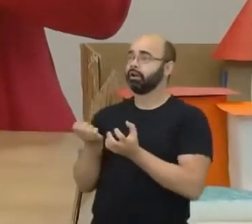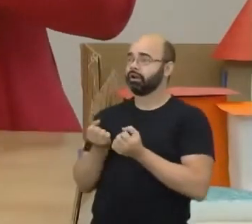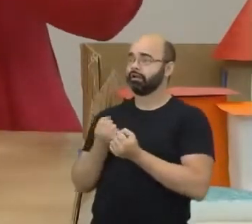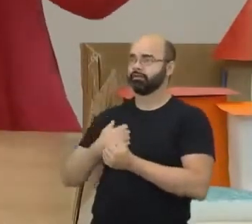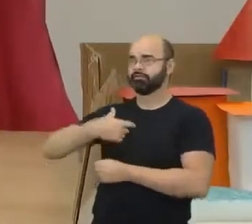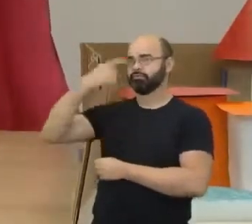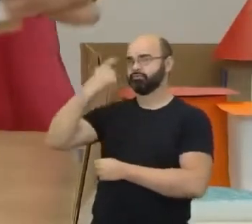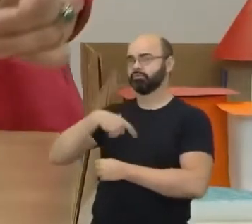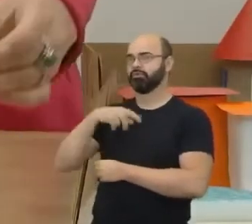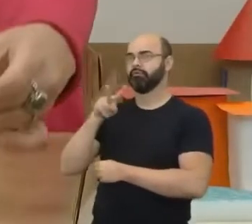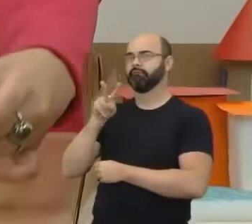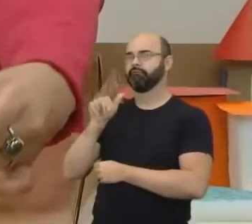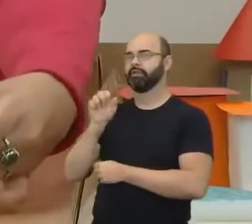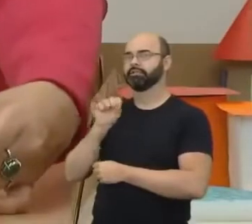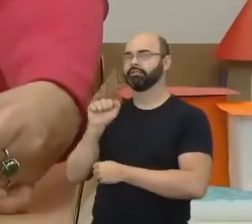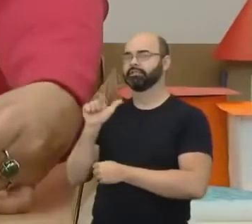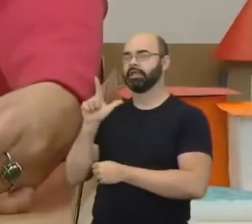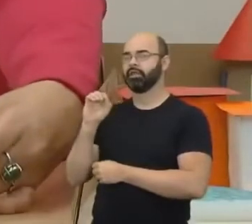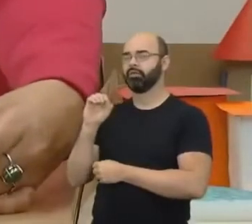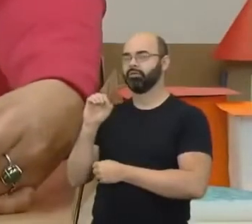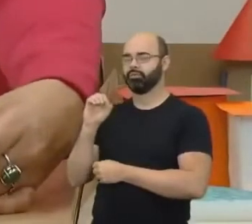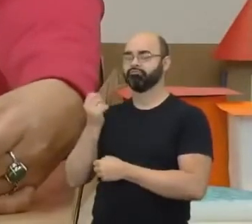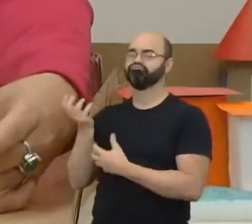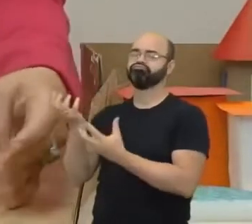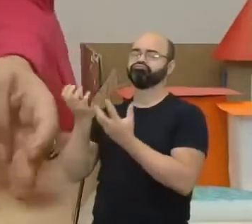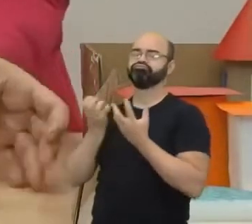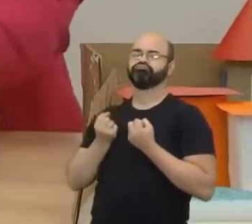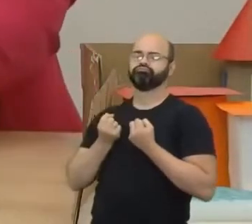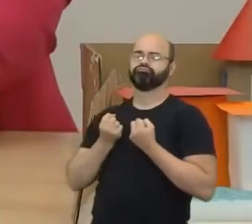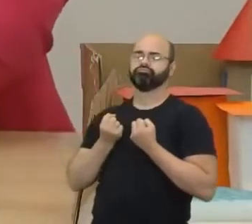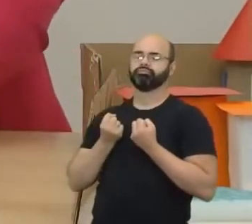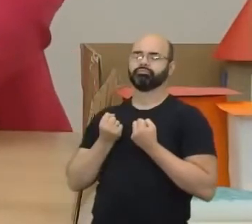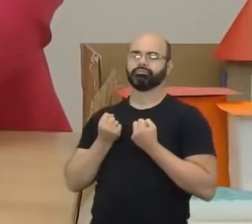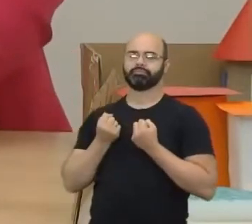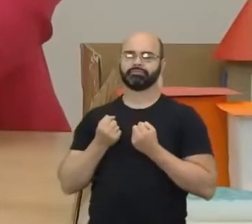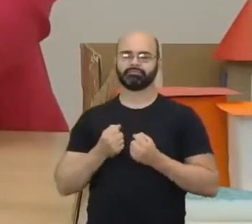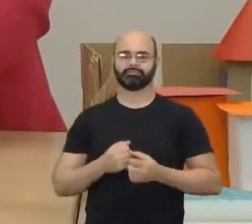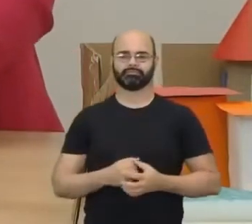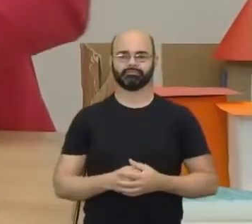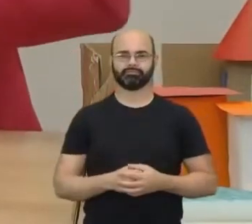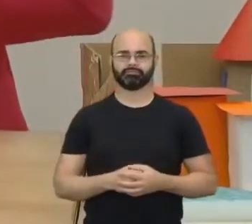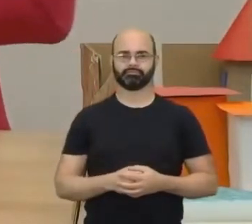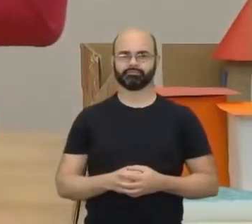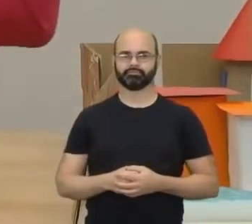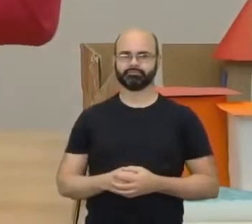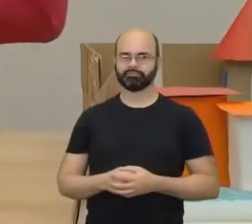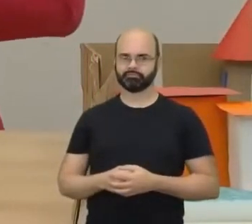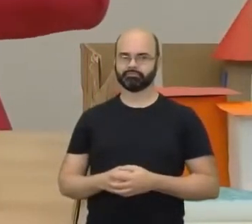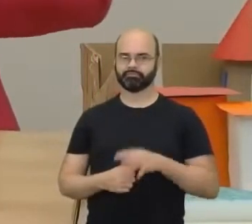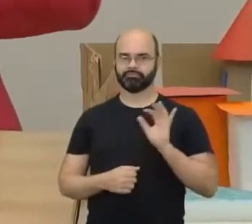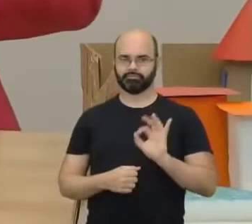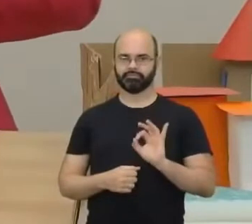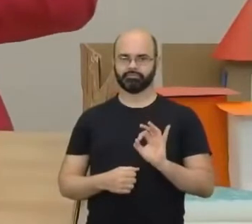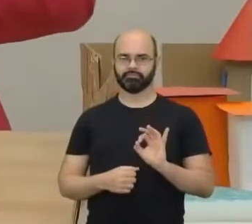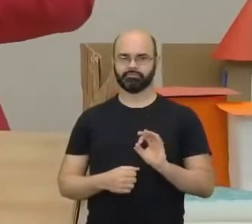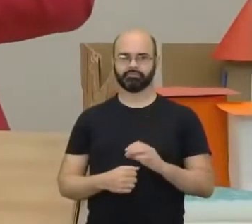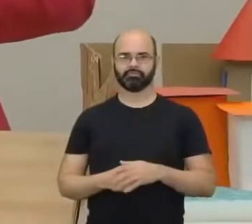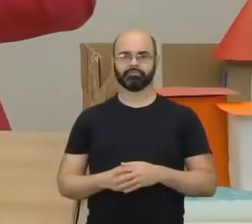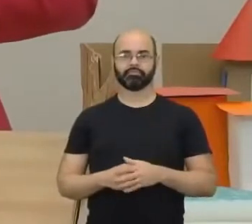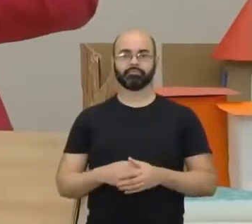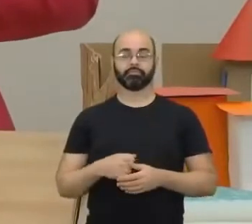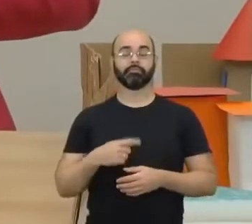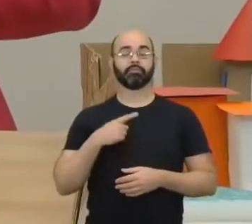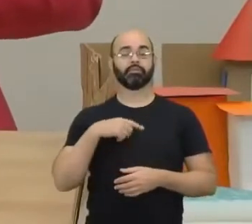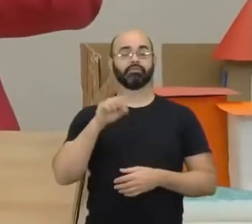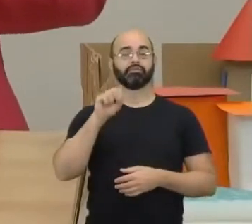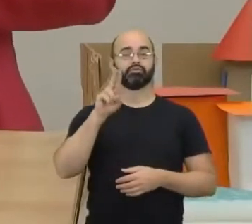Ó, para o seu vassalo. Certo? Combinado? O suzerano,